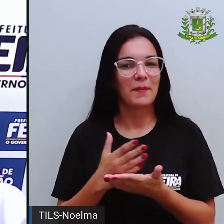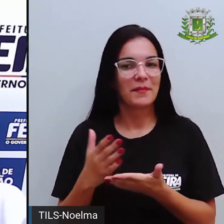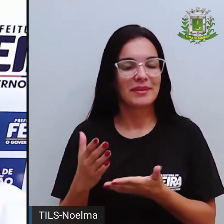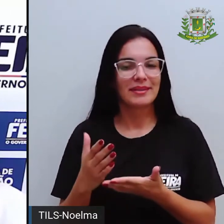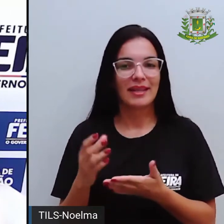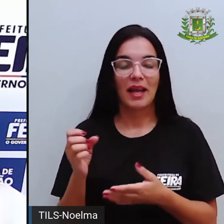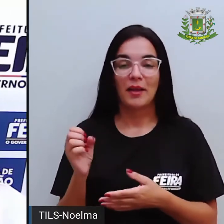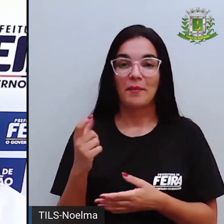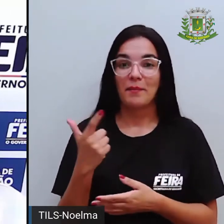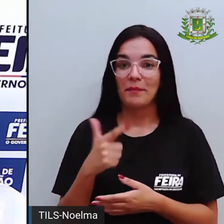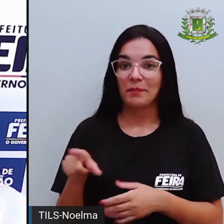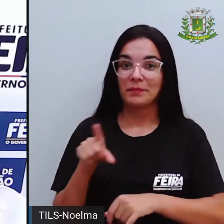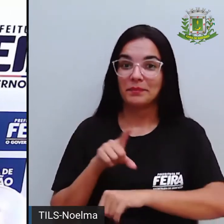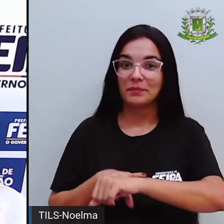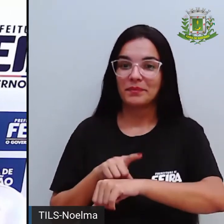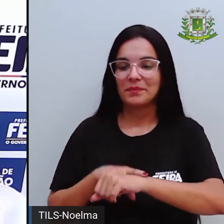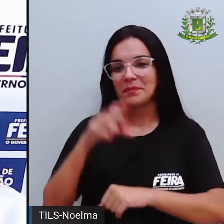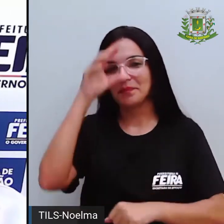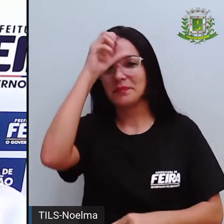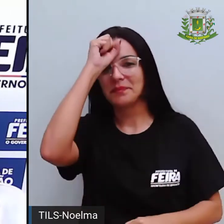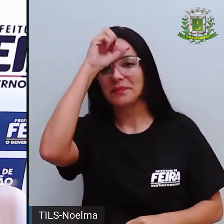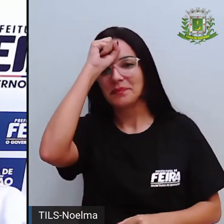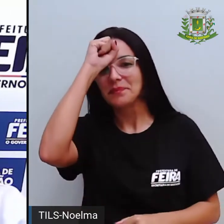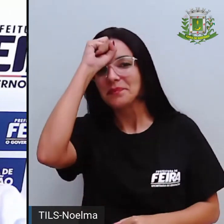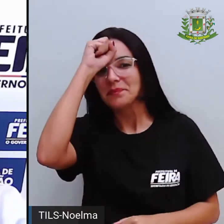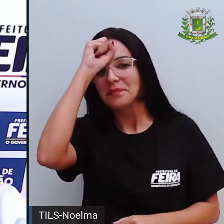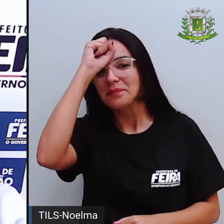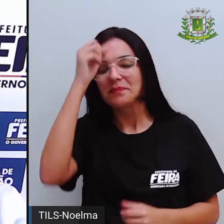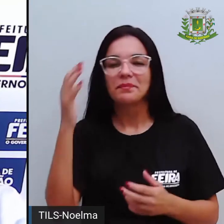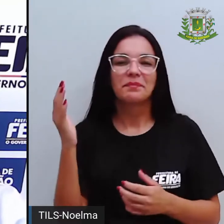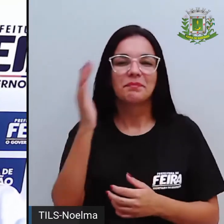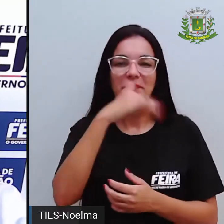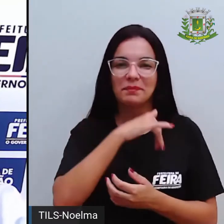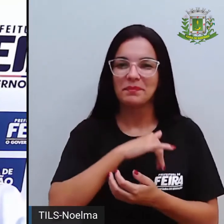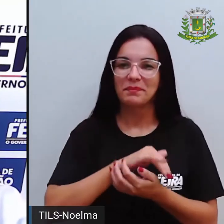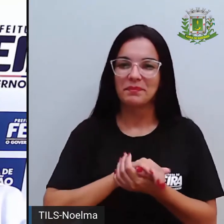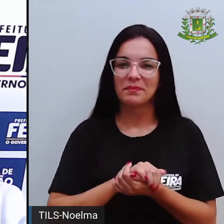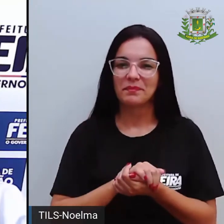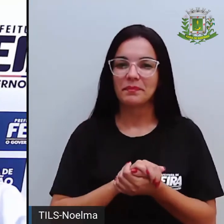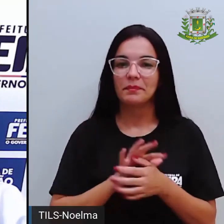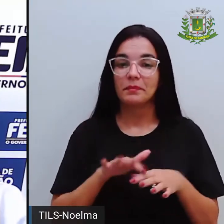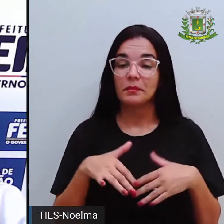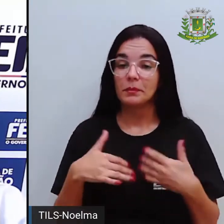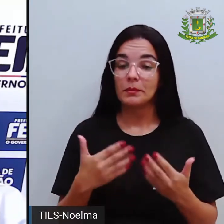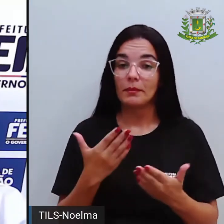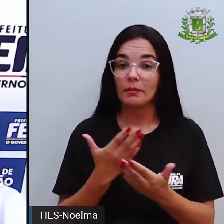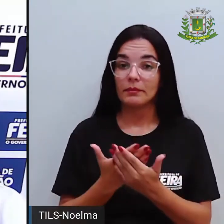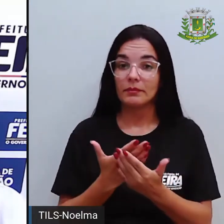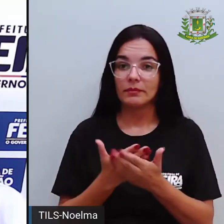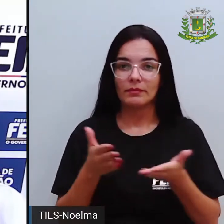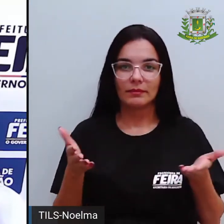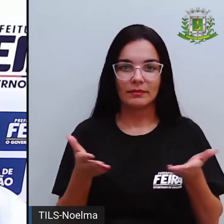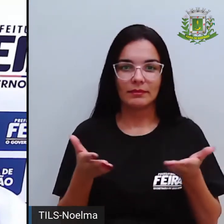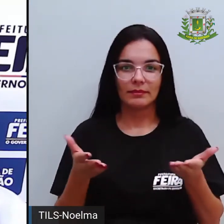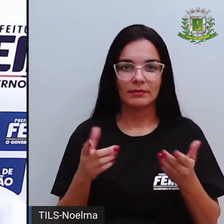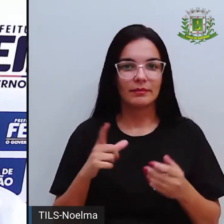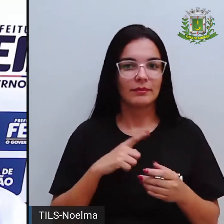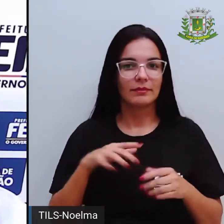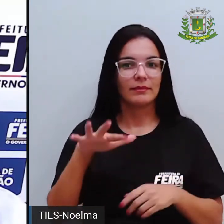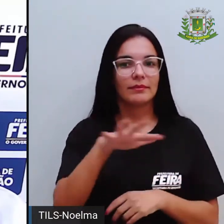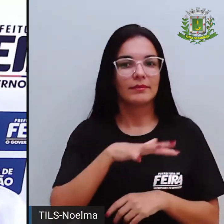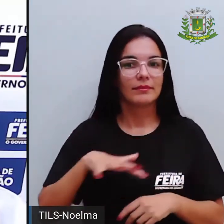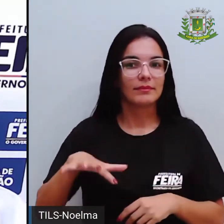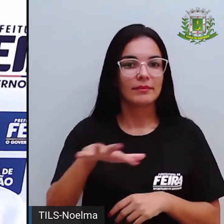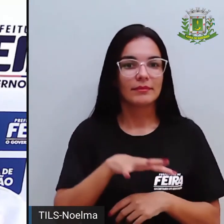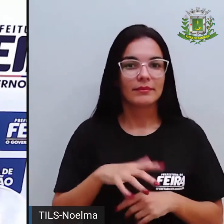mais um momento de muita aprendizagem? Então, vamos lá? Olha só, nossa aula de hoje é na área